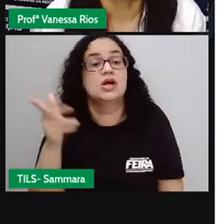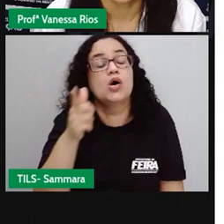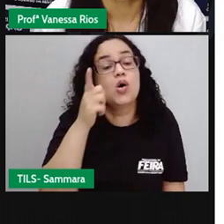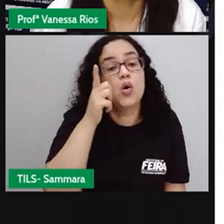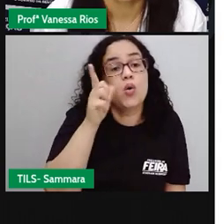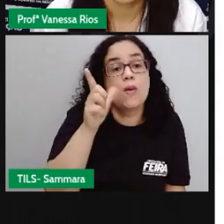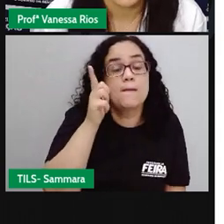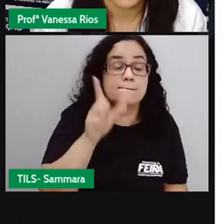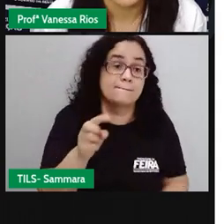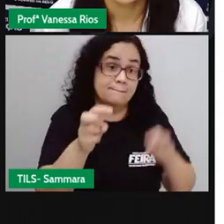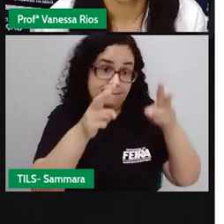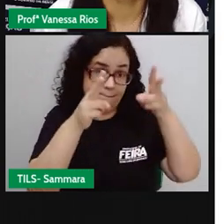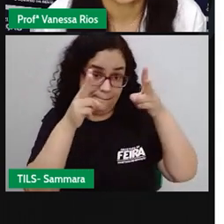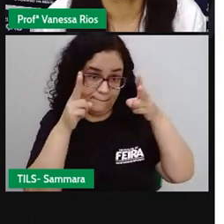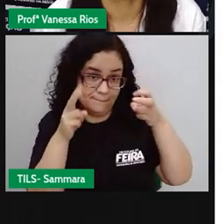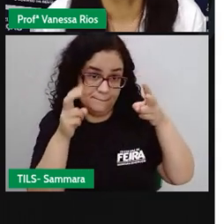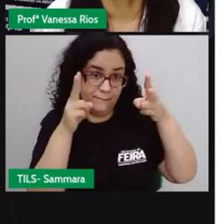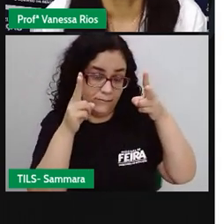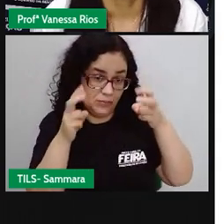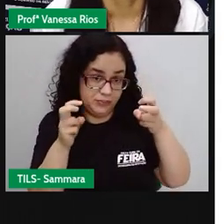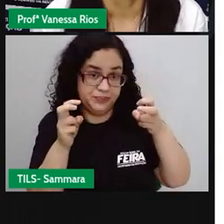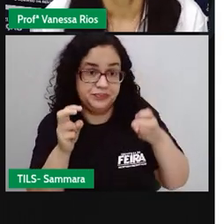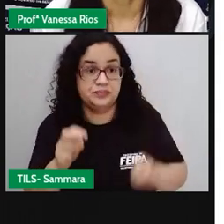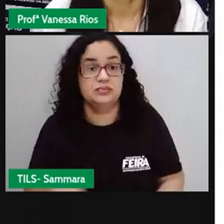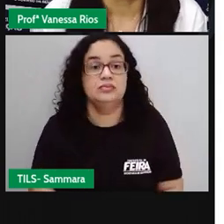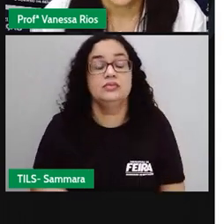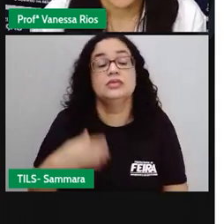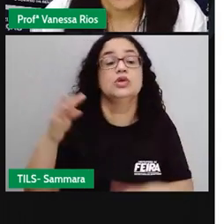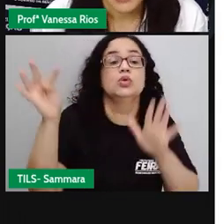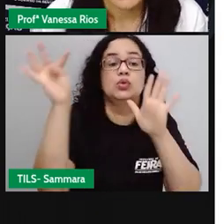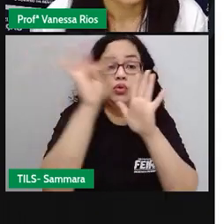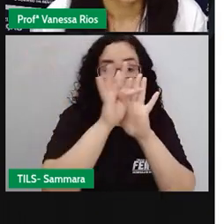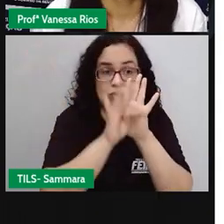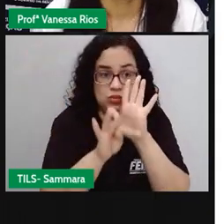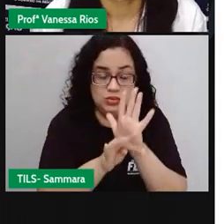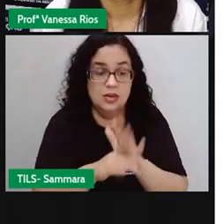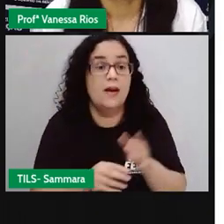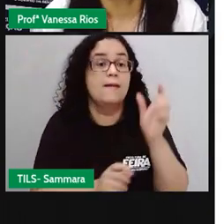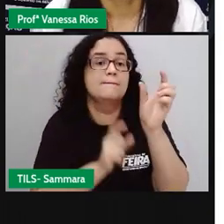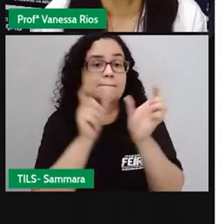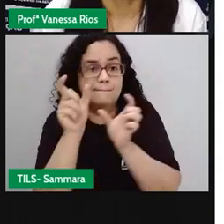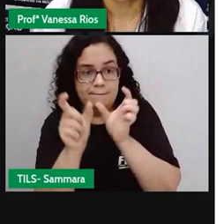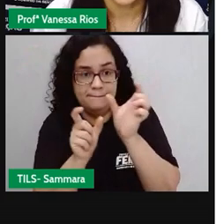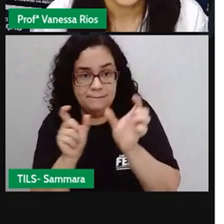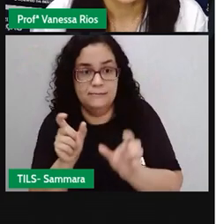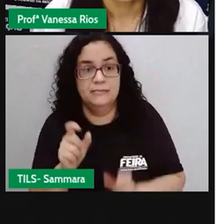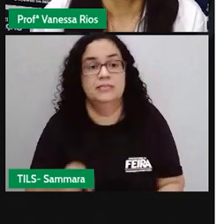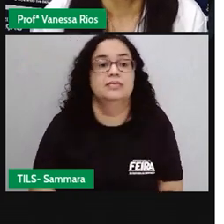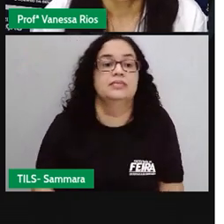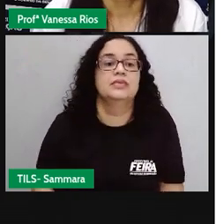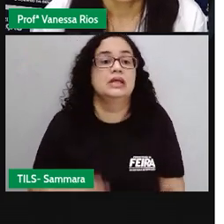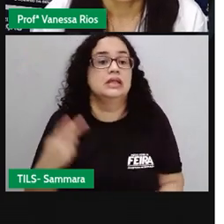consegue perceber, de fato, quando o texto está completo com as palavras que não tinha no primeiro.